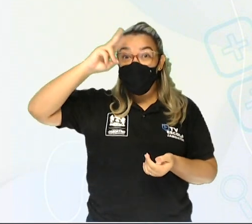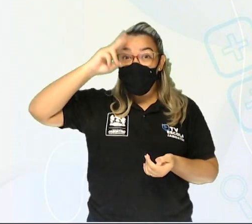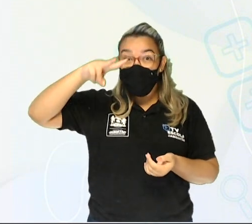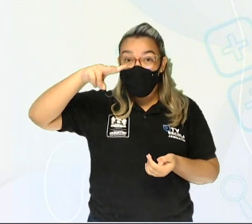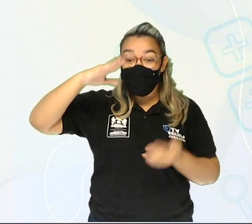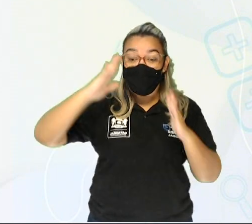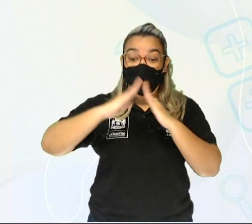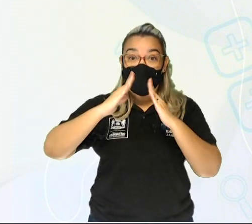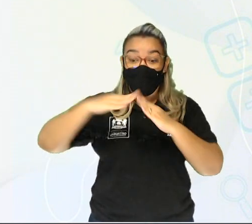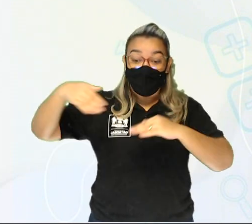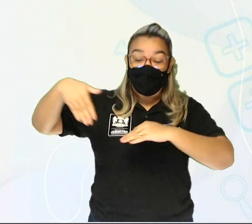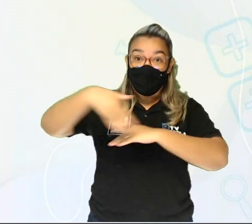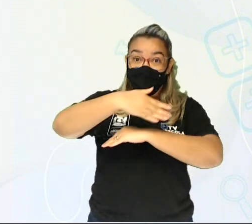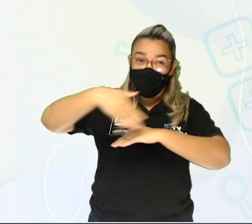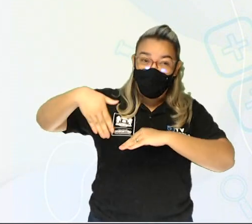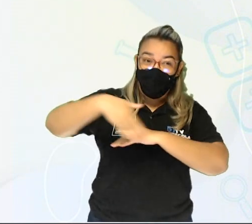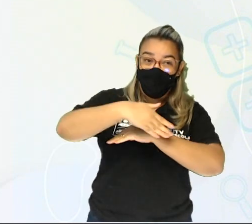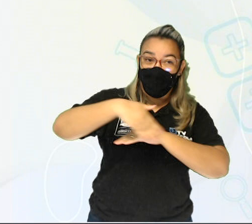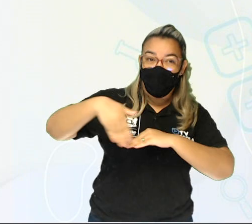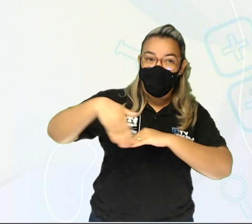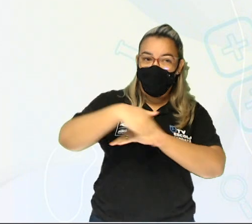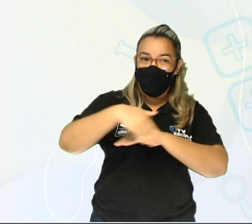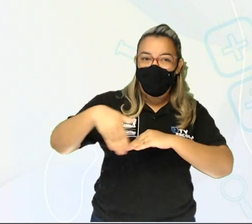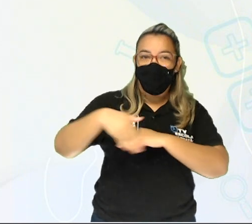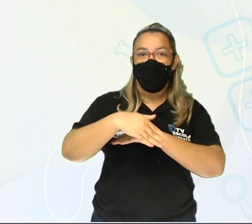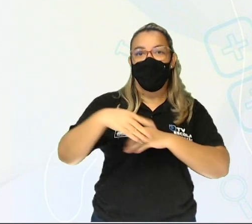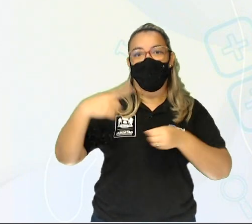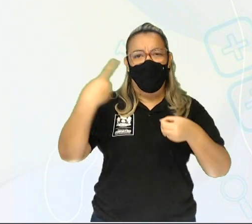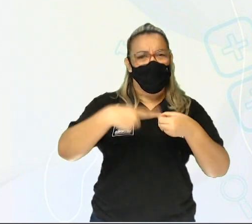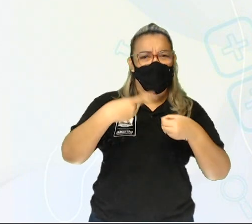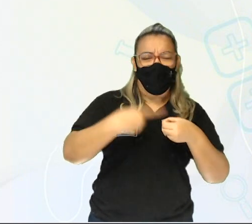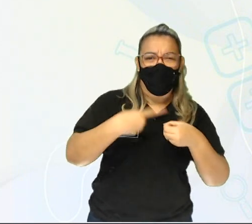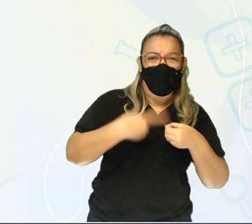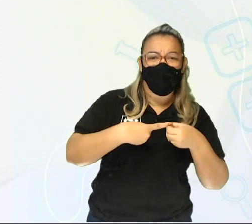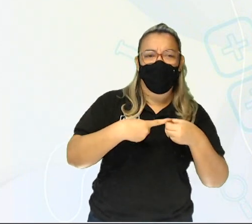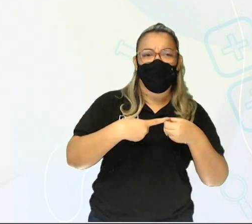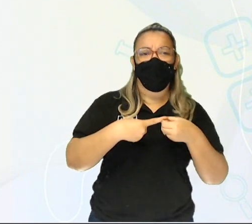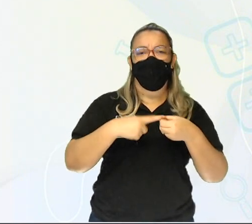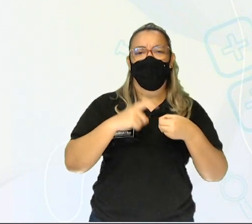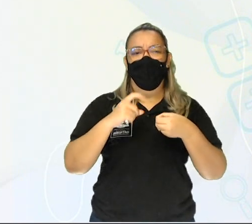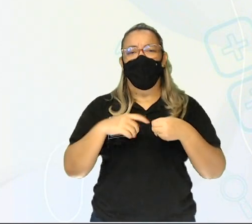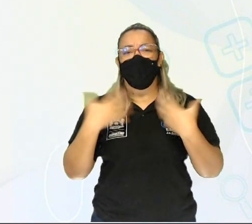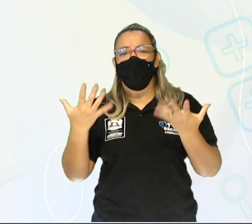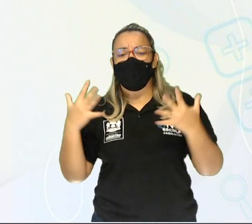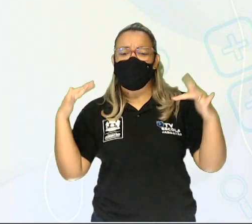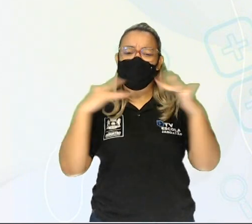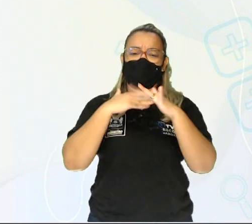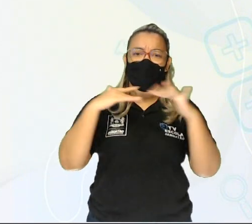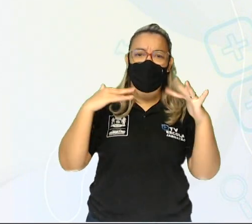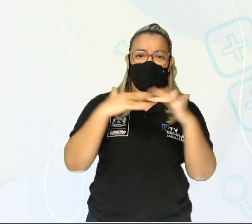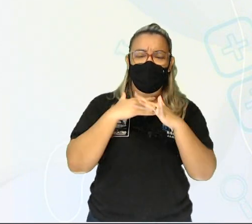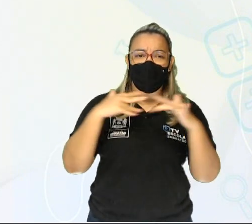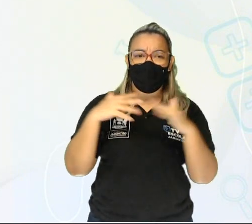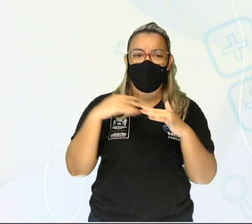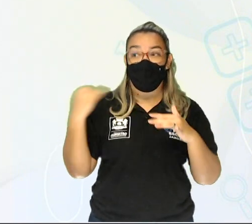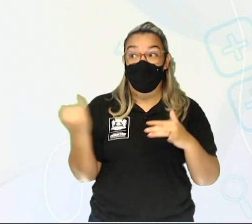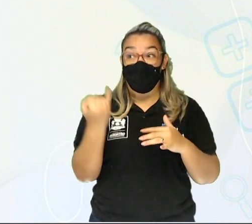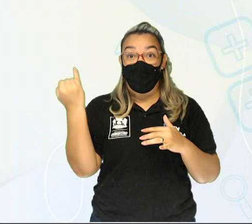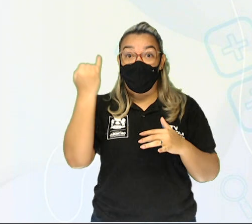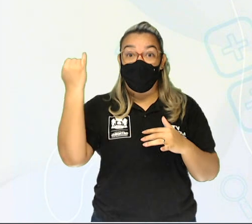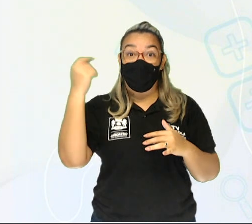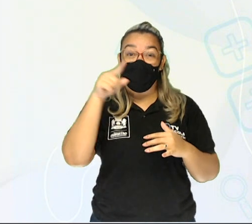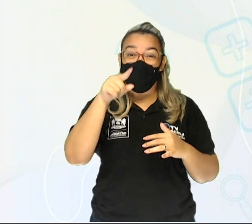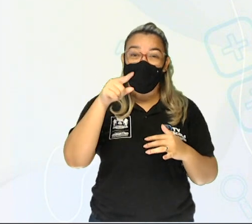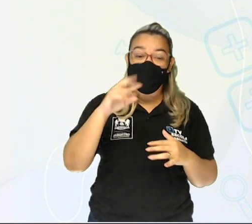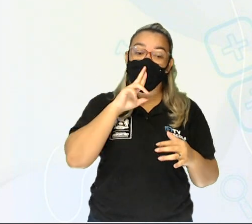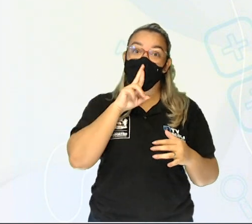você mora? Pode ser o nome da sua rua, pode ser o seu bairro e até mesmo a cidade. É importante que você